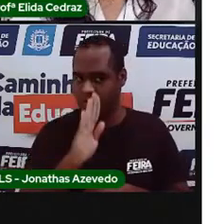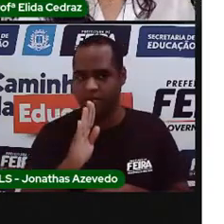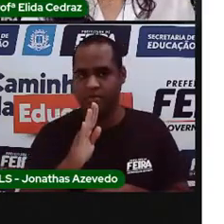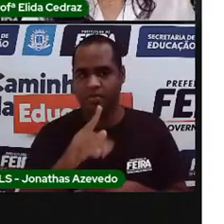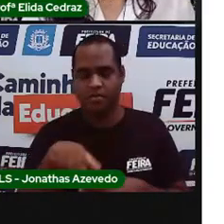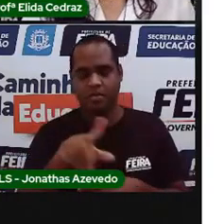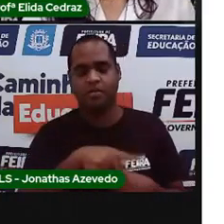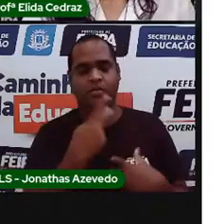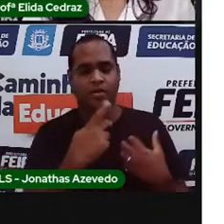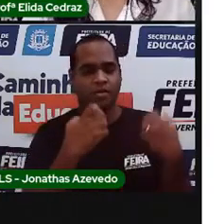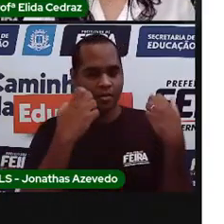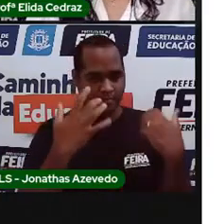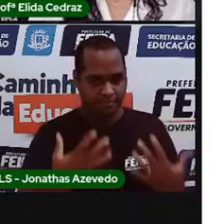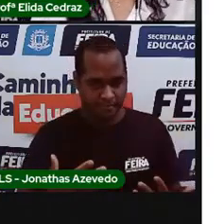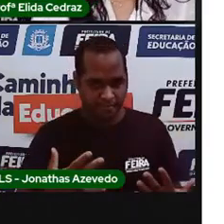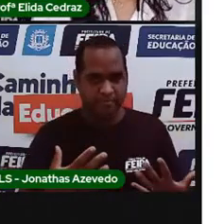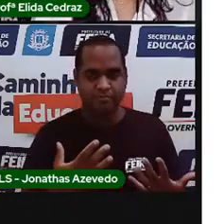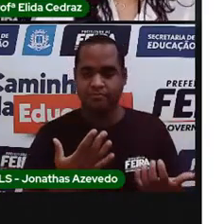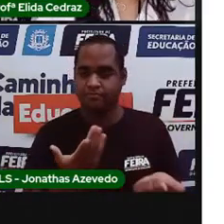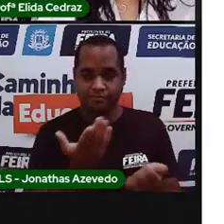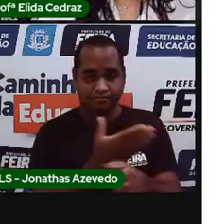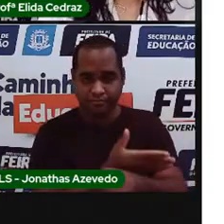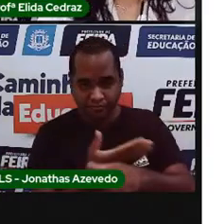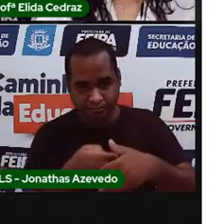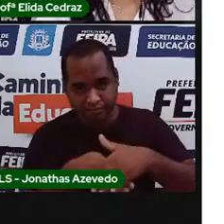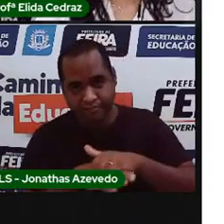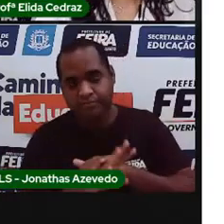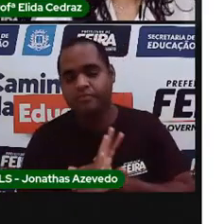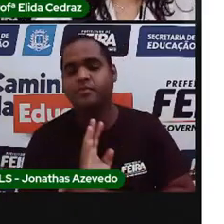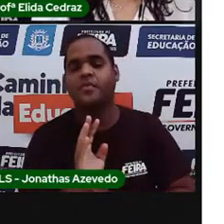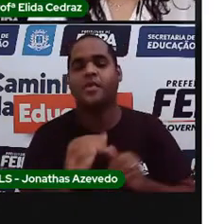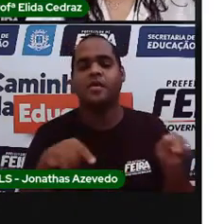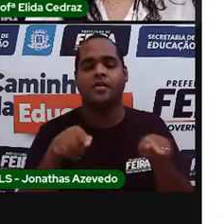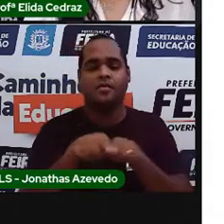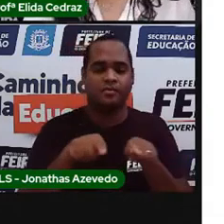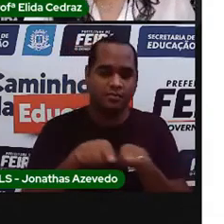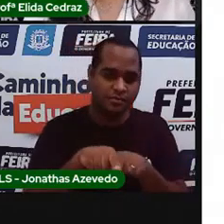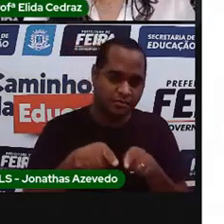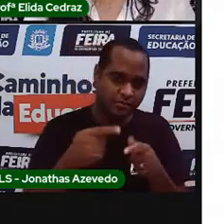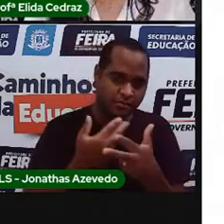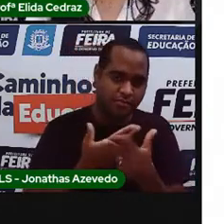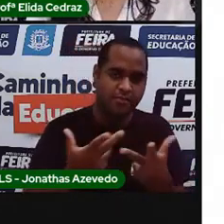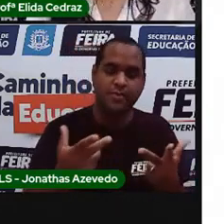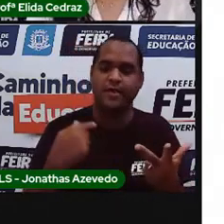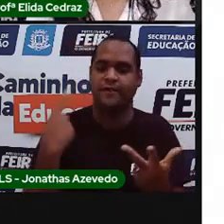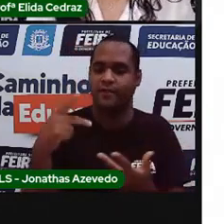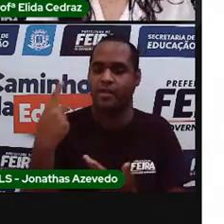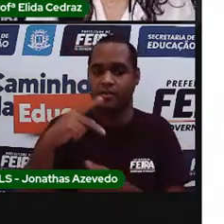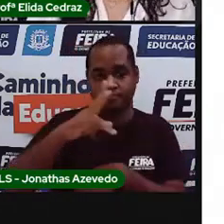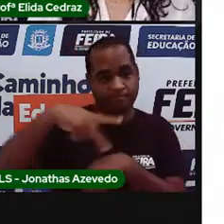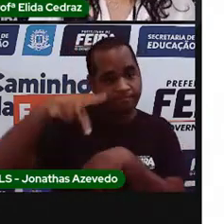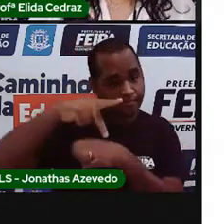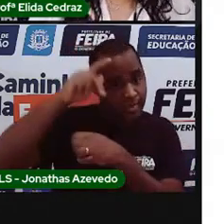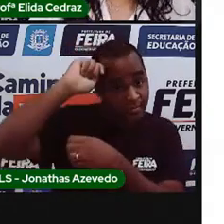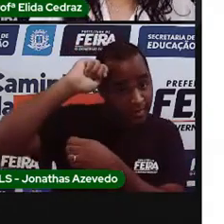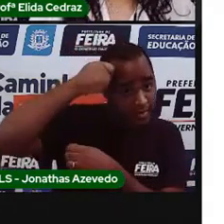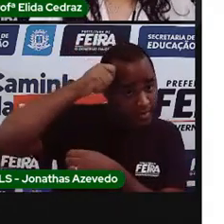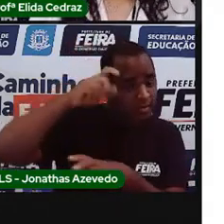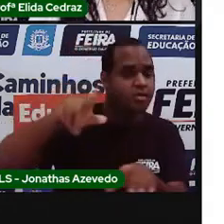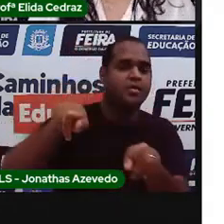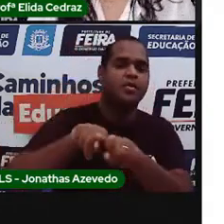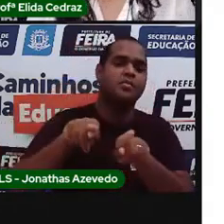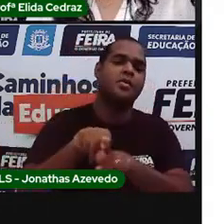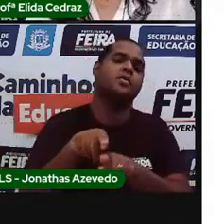tradição ficou. Nós temos os costumes e as tradições deixadas pelos africanos. Costumes e